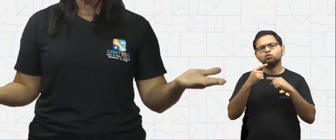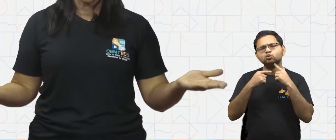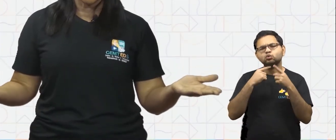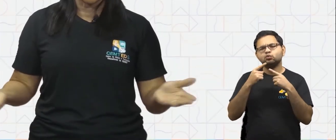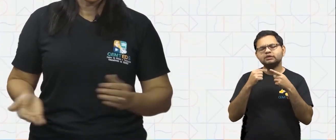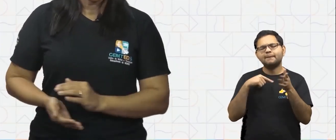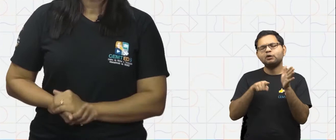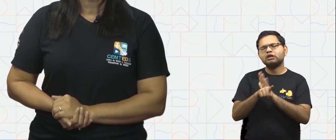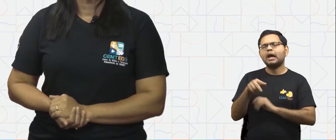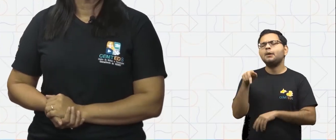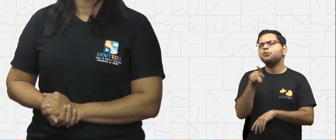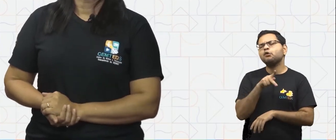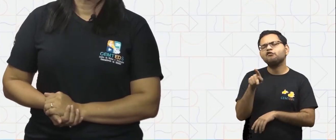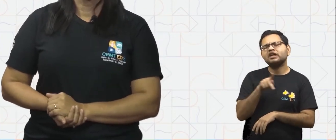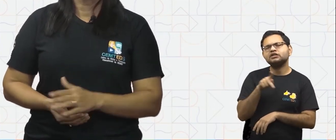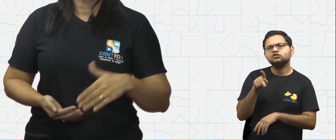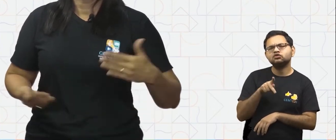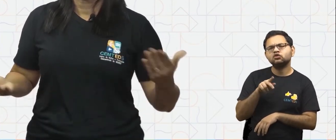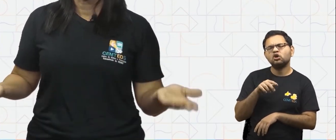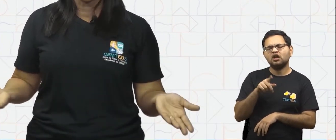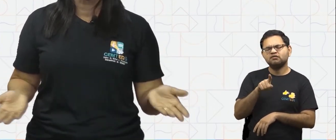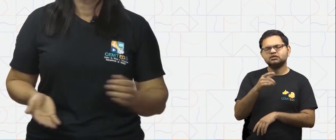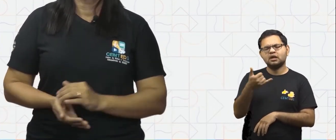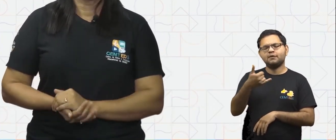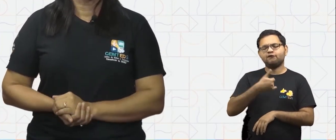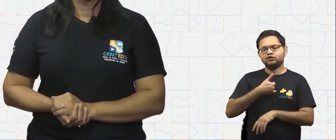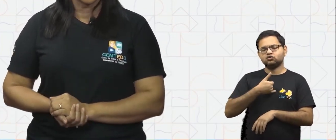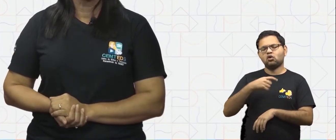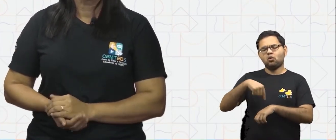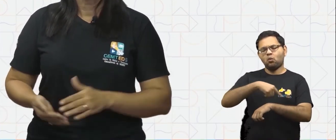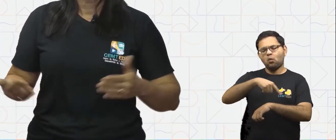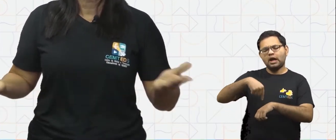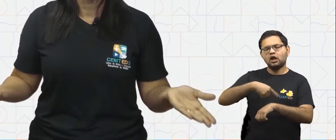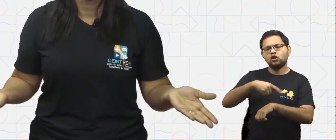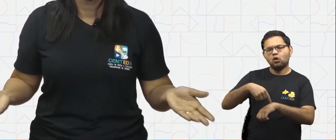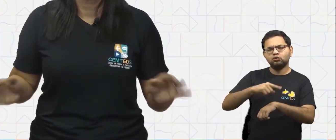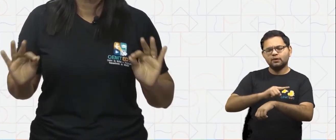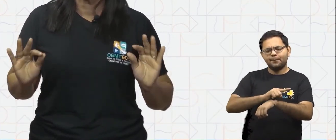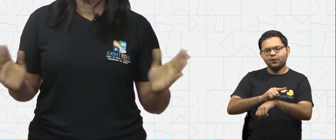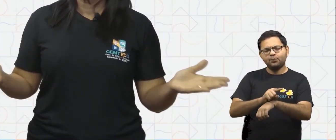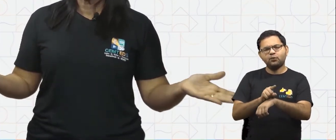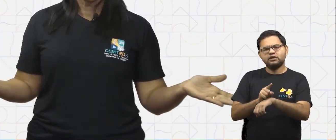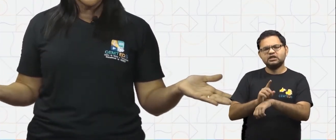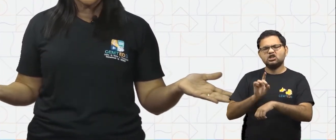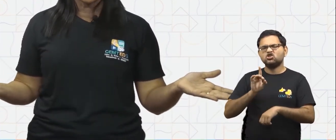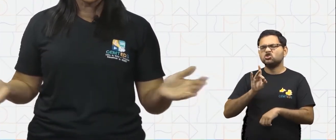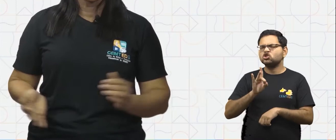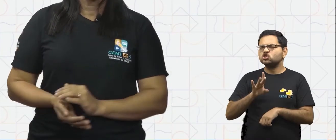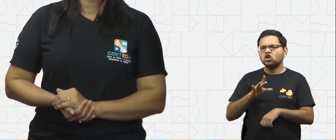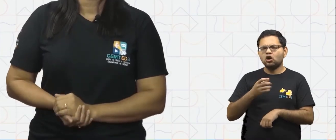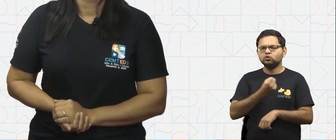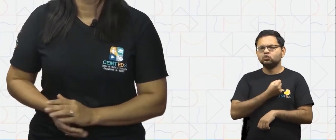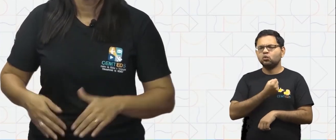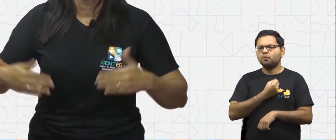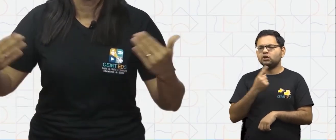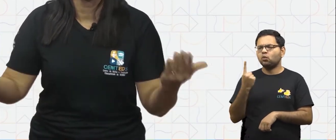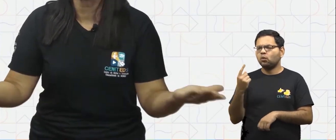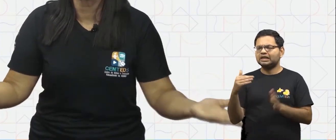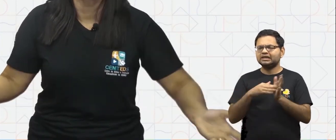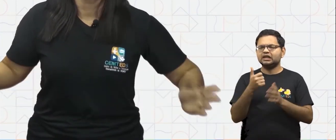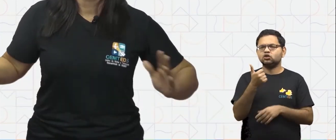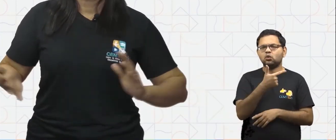professora, a senhora me falou que o relógio de ponteiros tem apenas 12 números. Então,